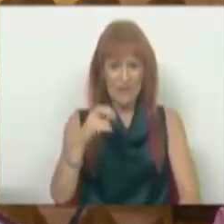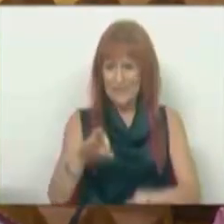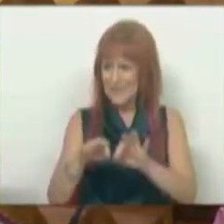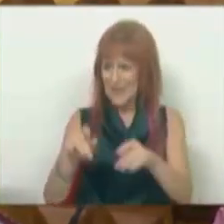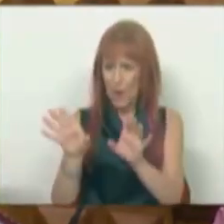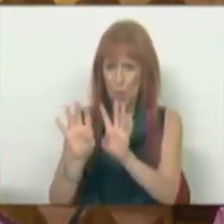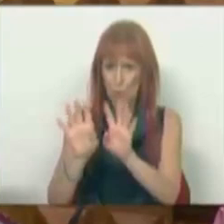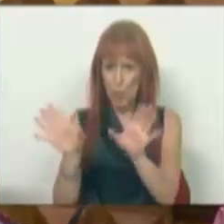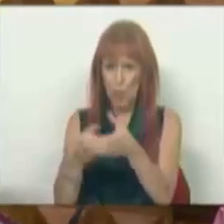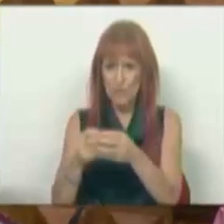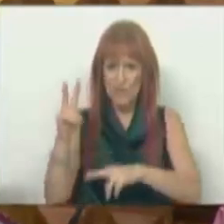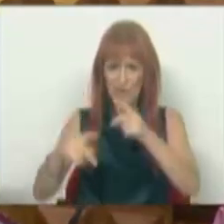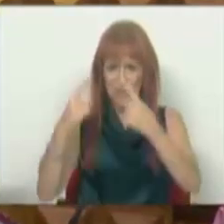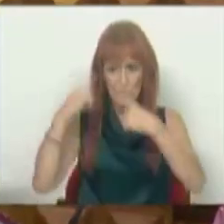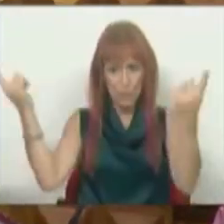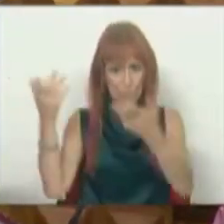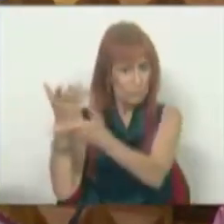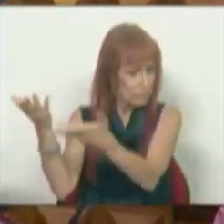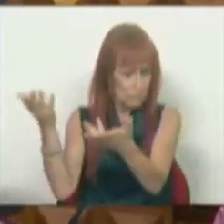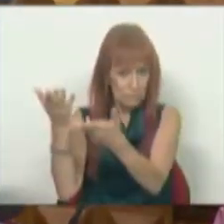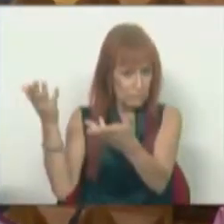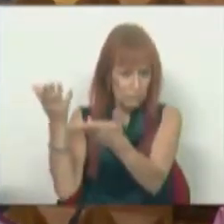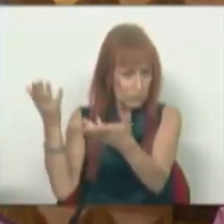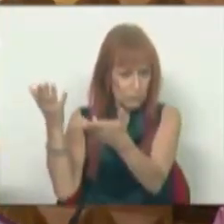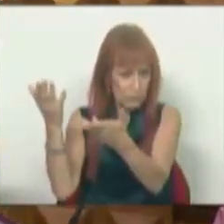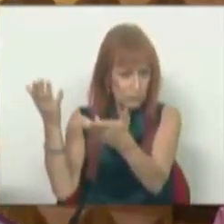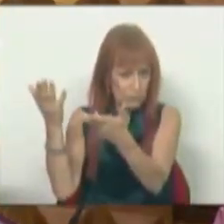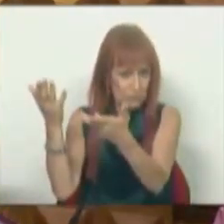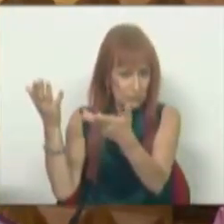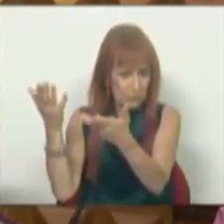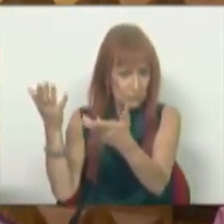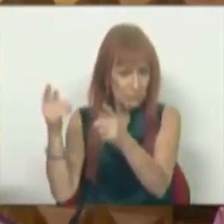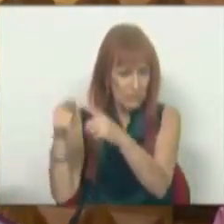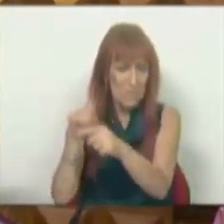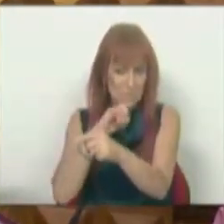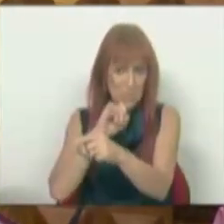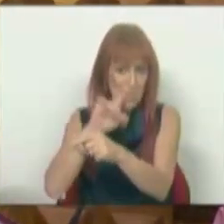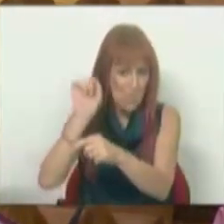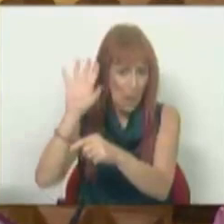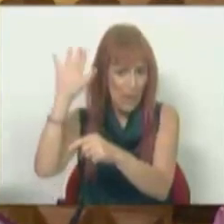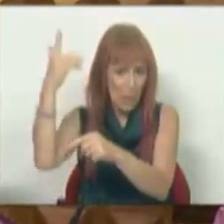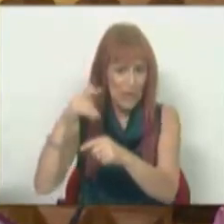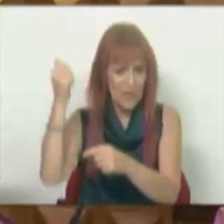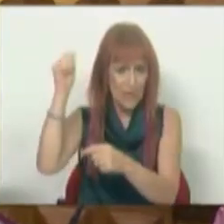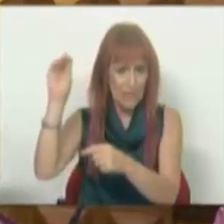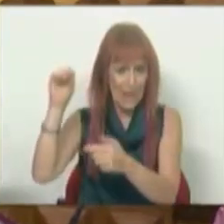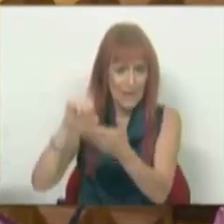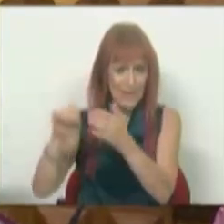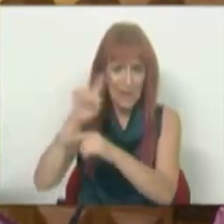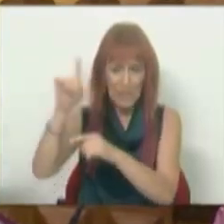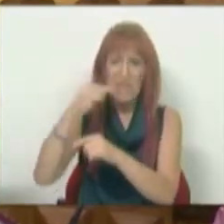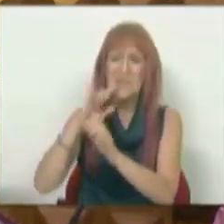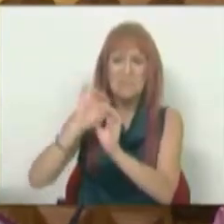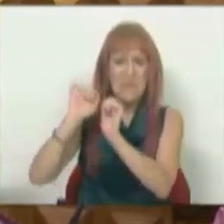como o Conselho das Finanças Públicas aventa essa possibilidade e o Banco Central Alemão a dá como praticamente